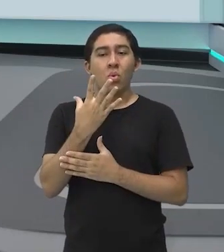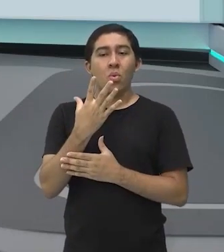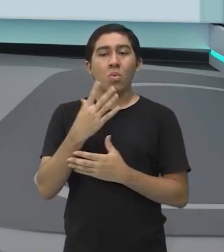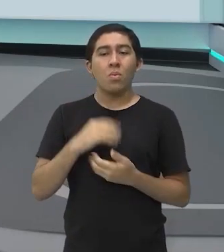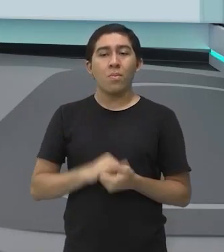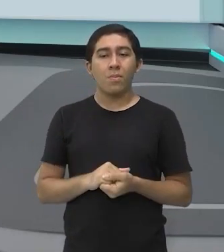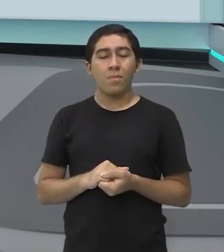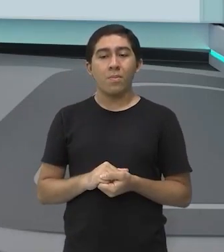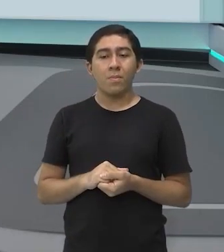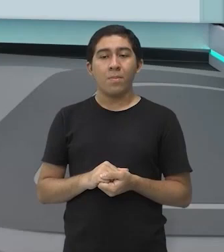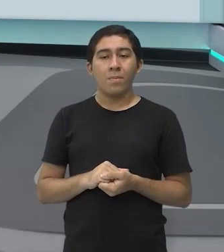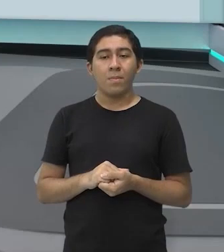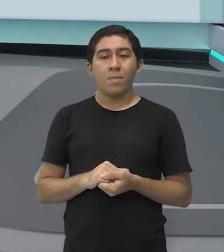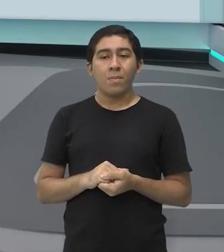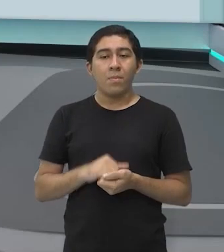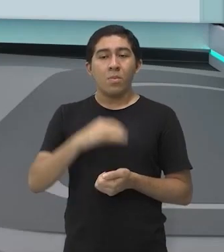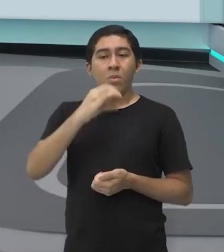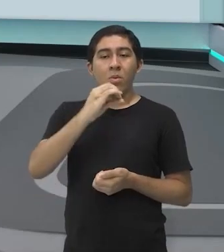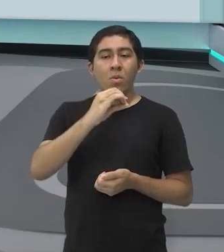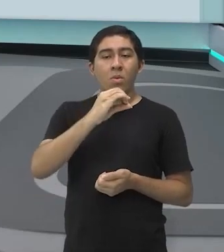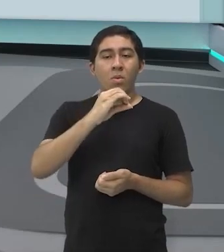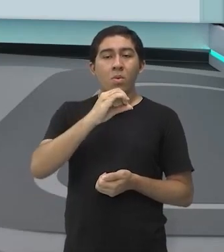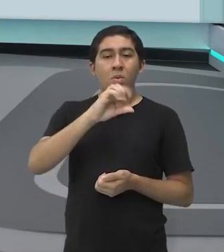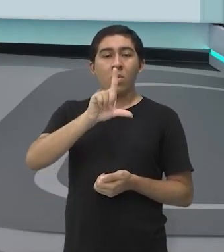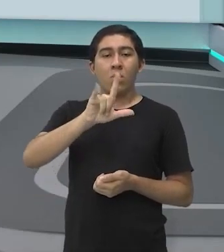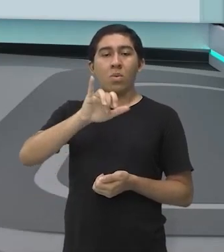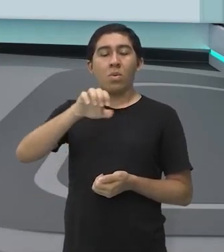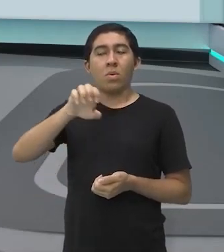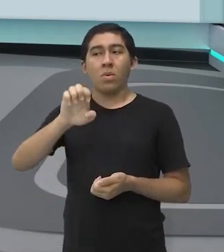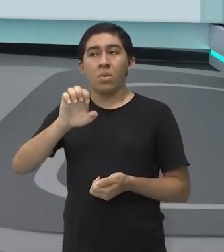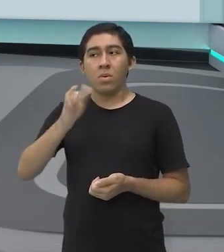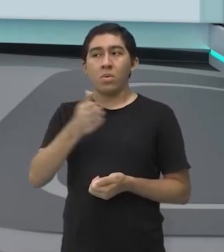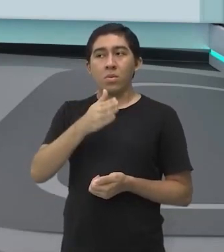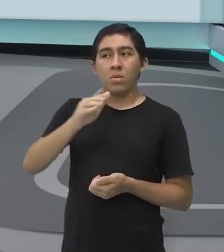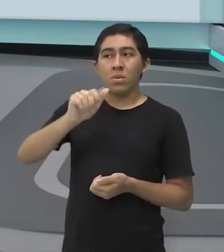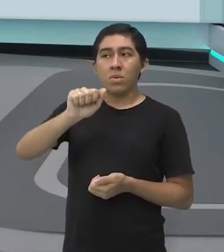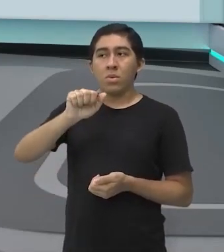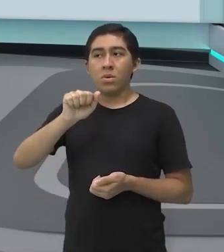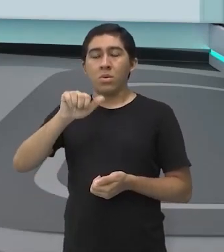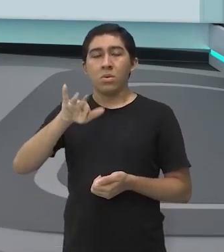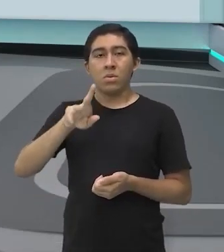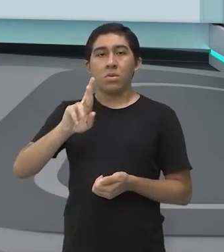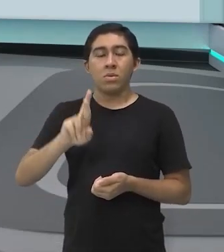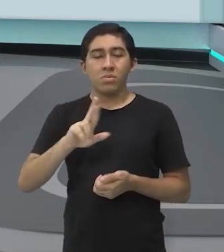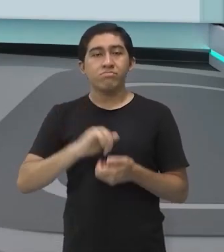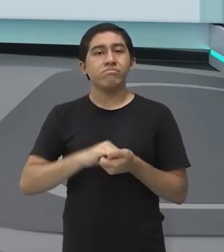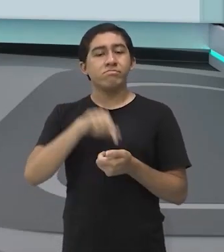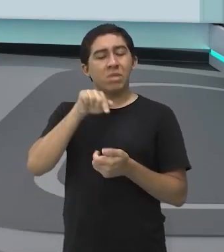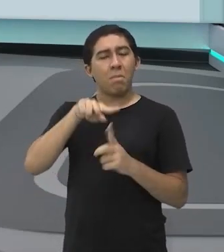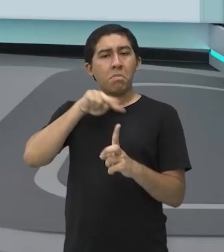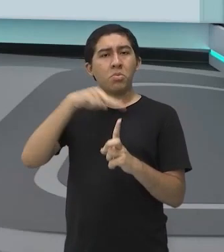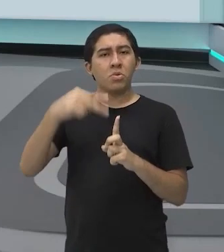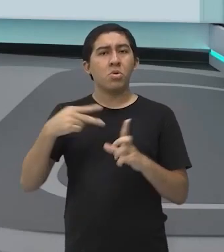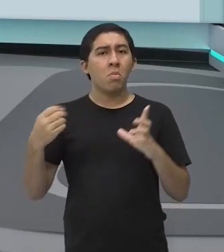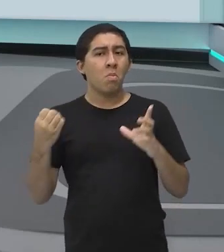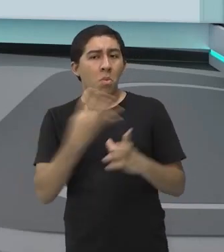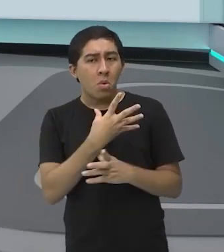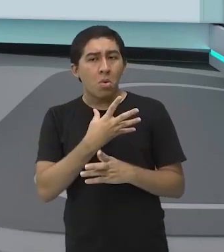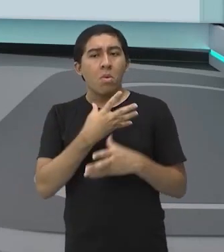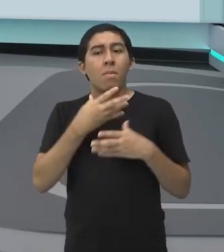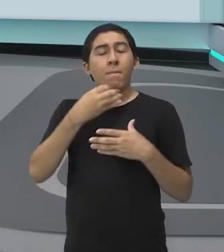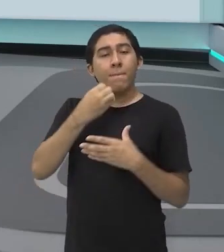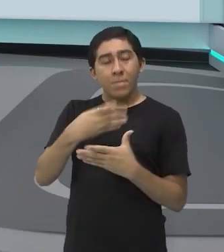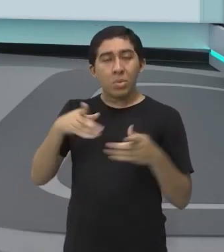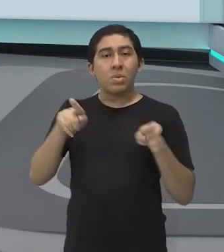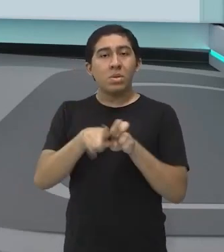1979. Uma manobra que possibilitou aí uma abordagem inacreditavelmente infinita por